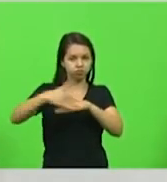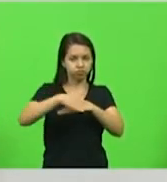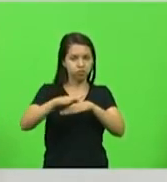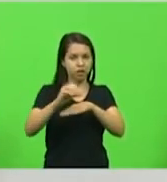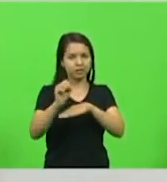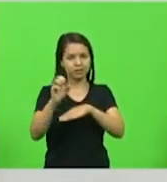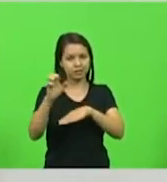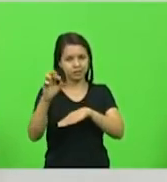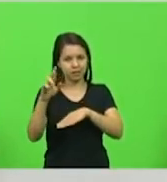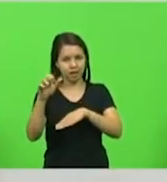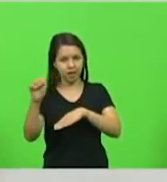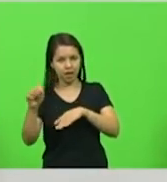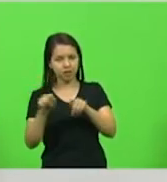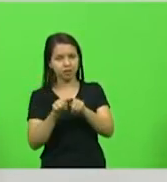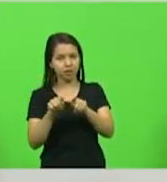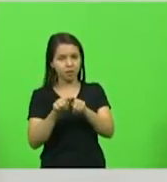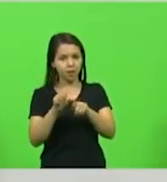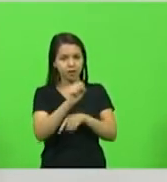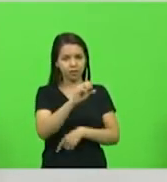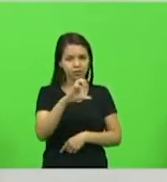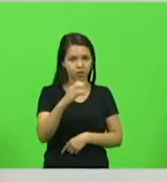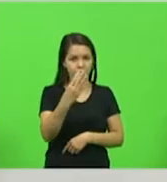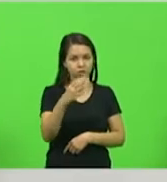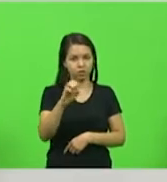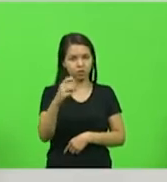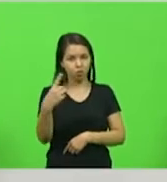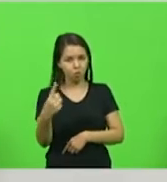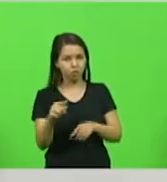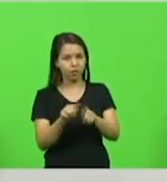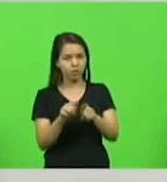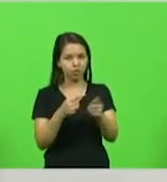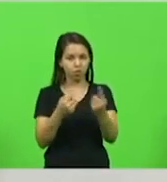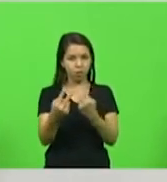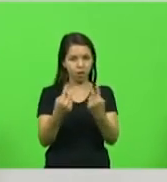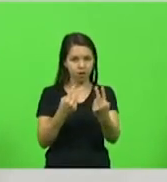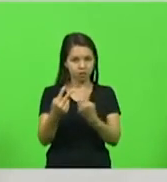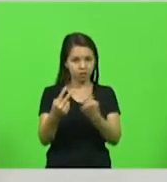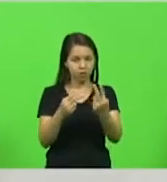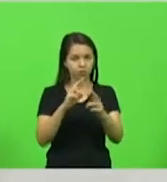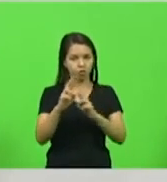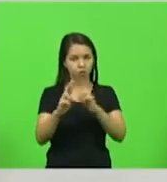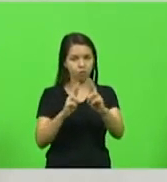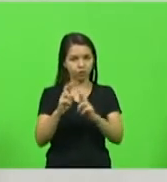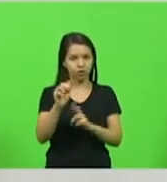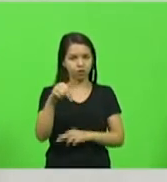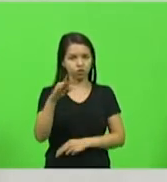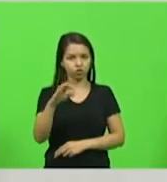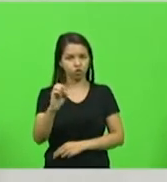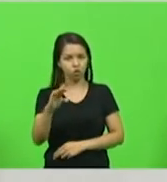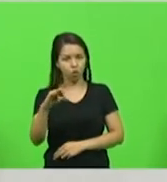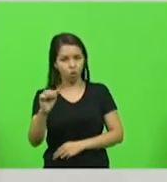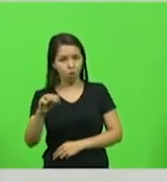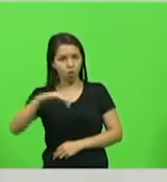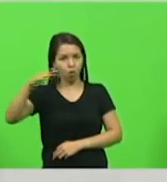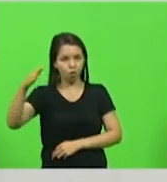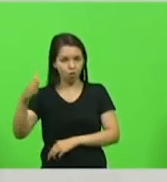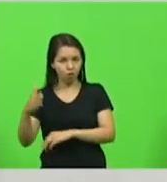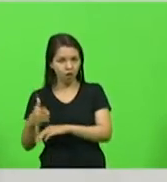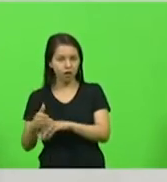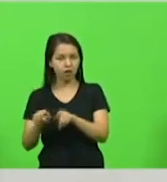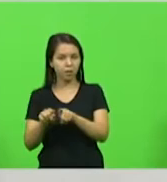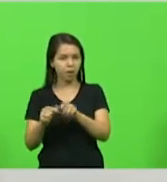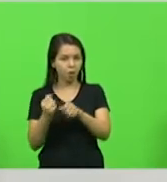da SC-401 na capital, a duplicação da rodovia Antônio Raio no vale, a construção das pontes sobre o rio